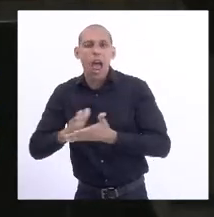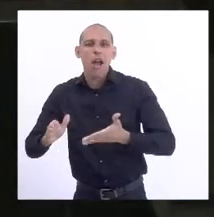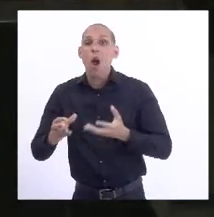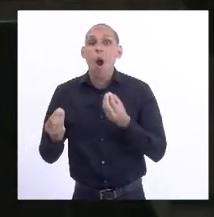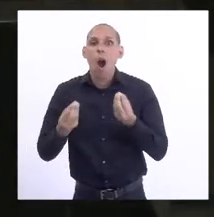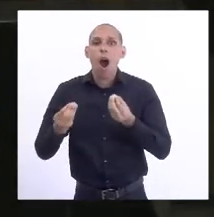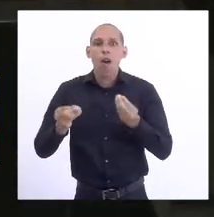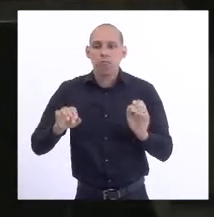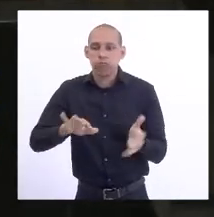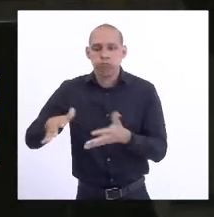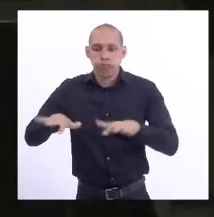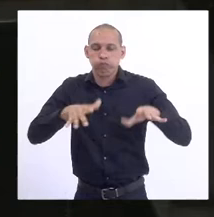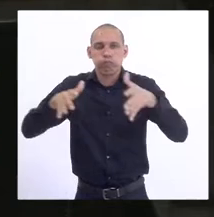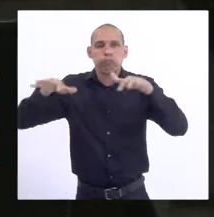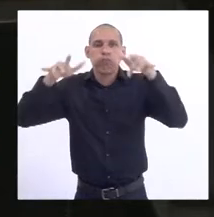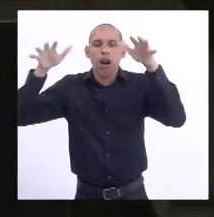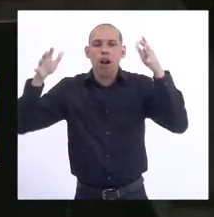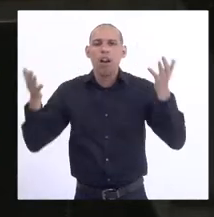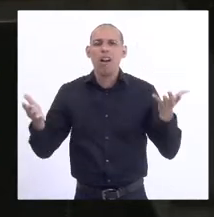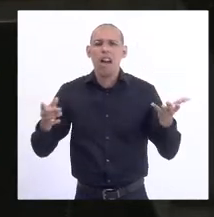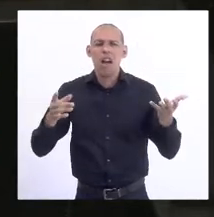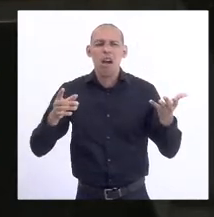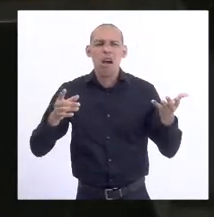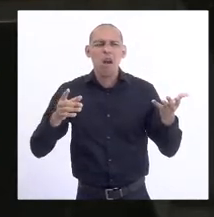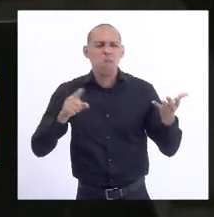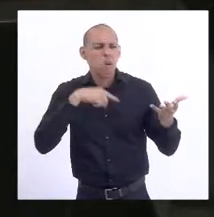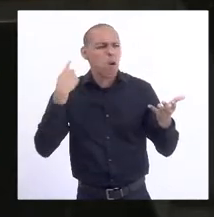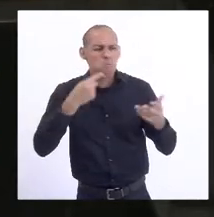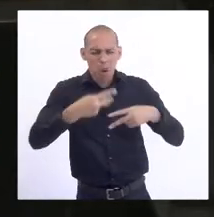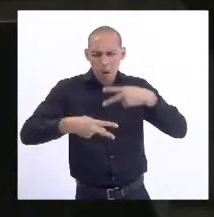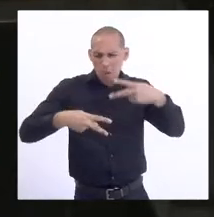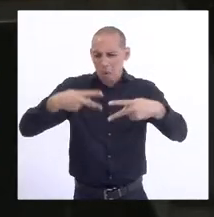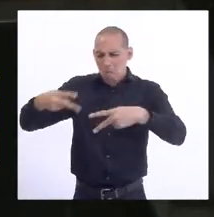O desespero, a morte, a destruição,